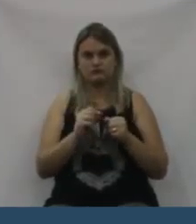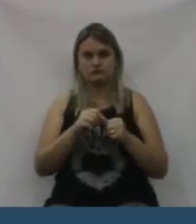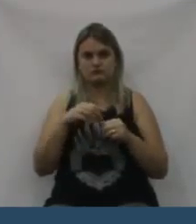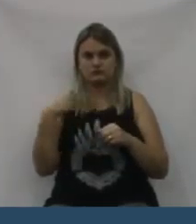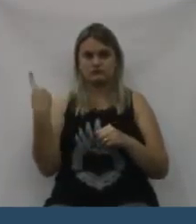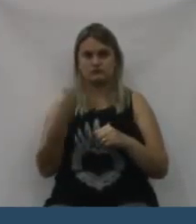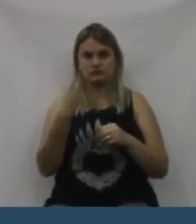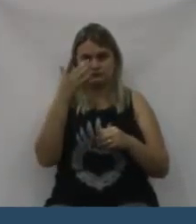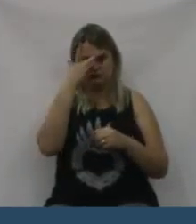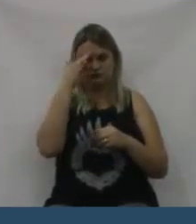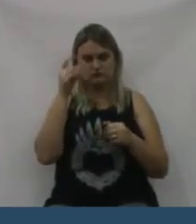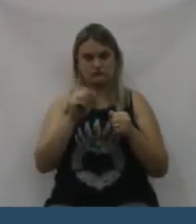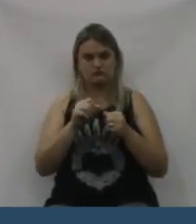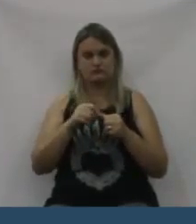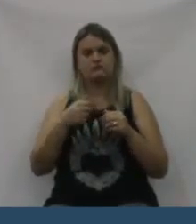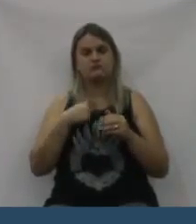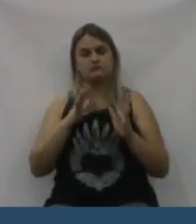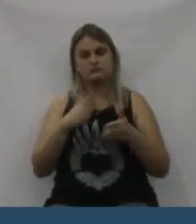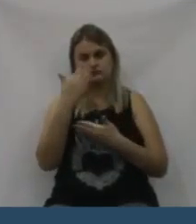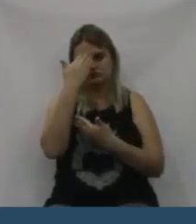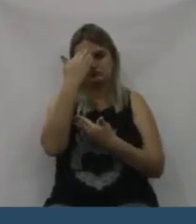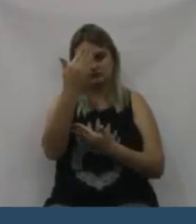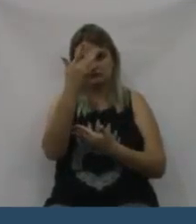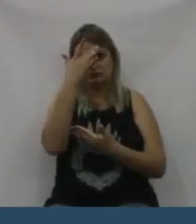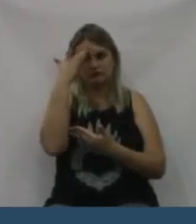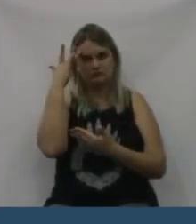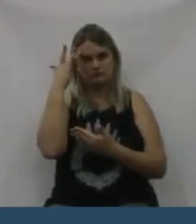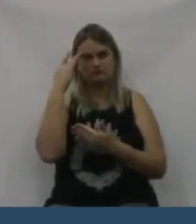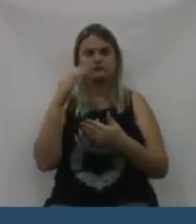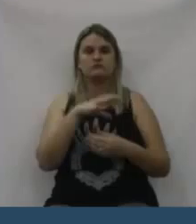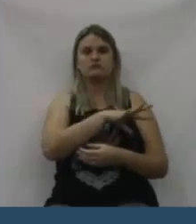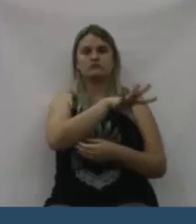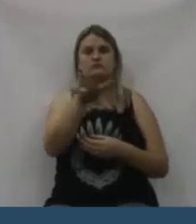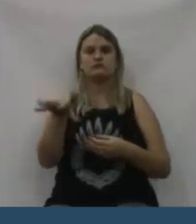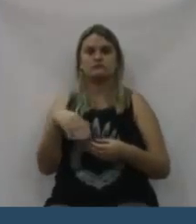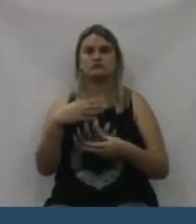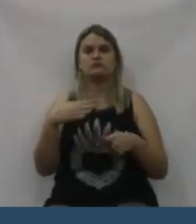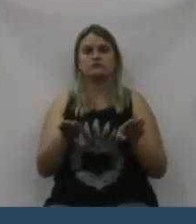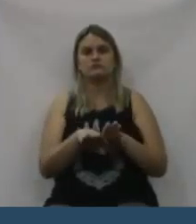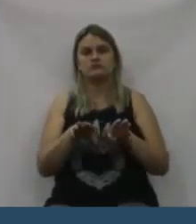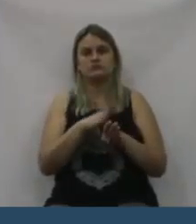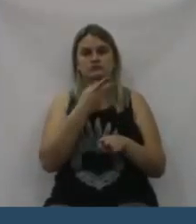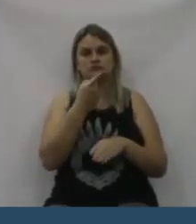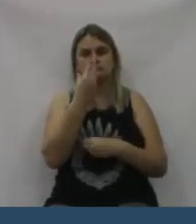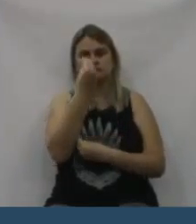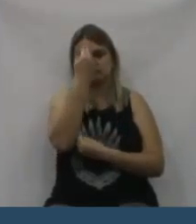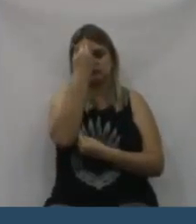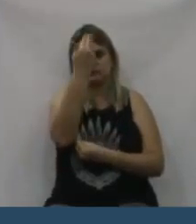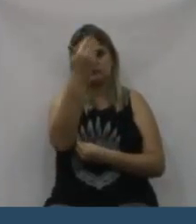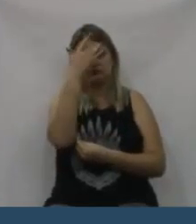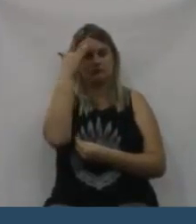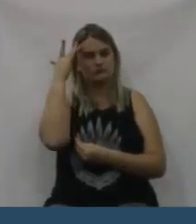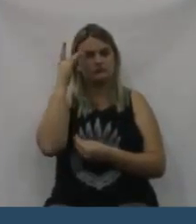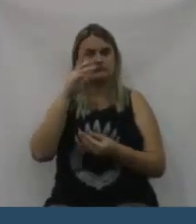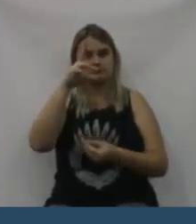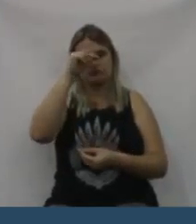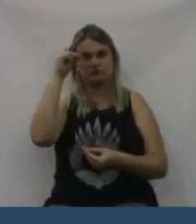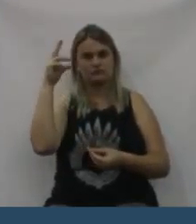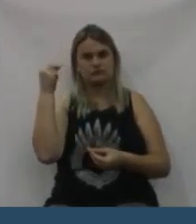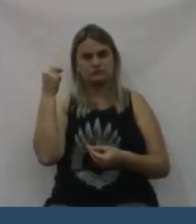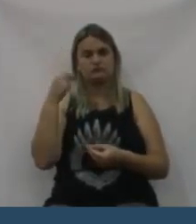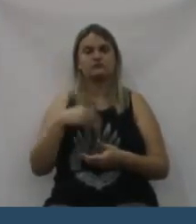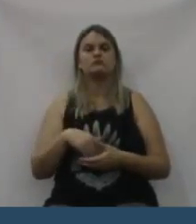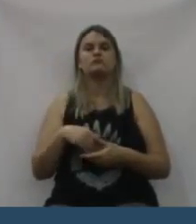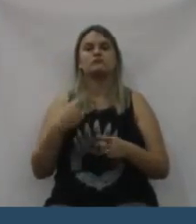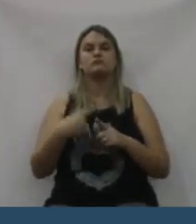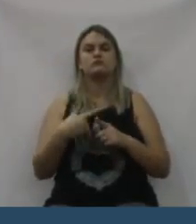sensibilização do requerimento, o atendimento, pronto atendimento. Dizer que a reivindicação não